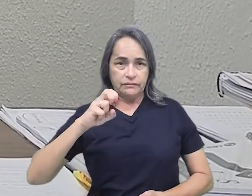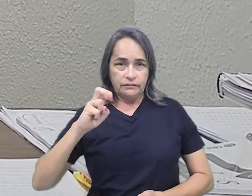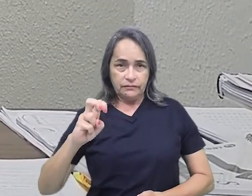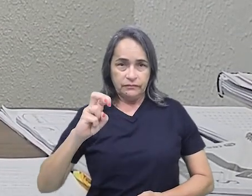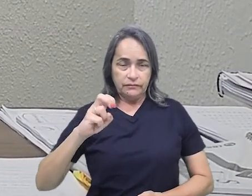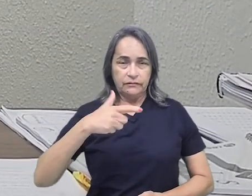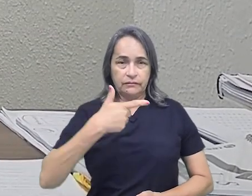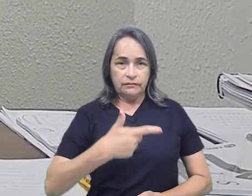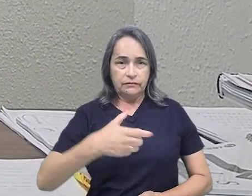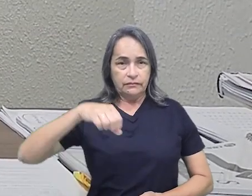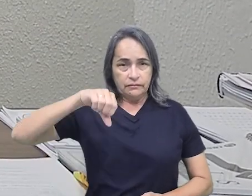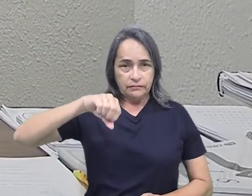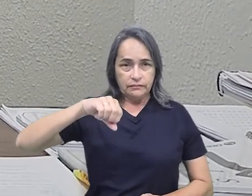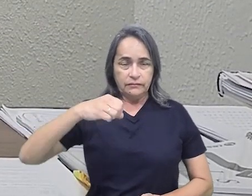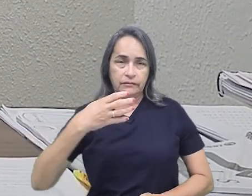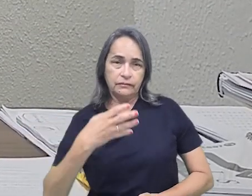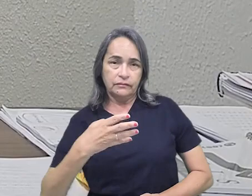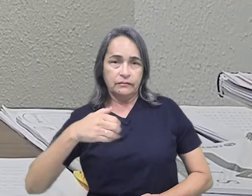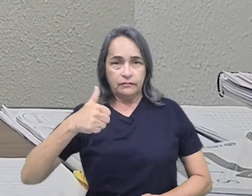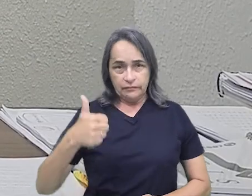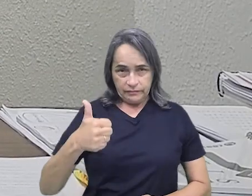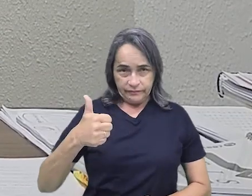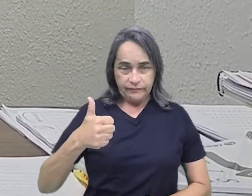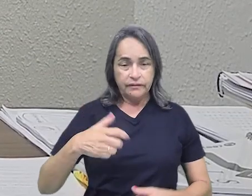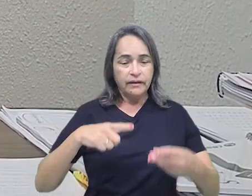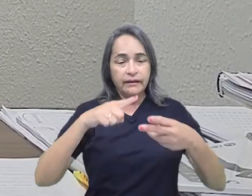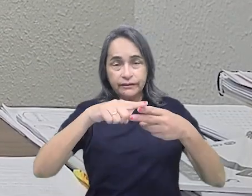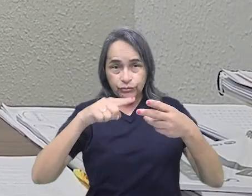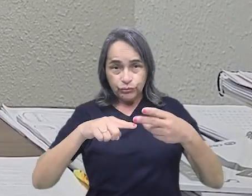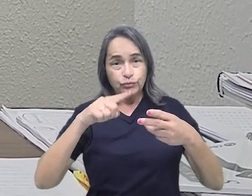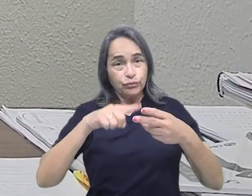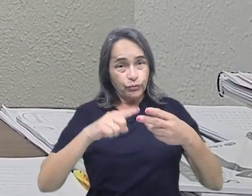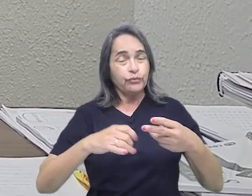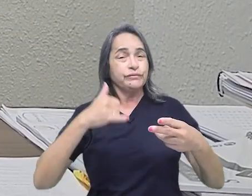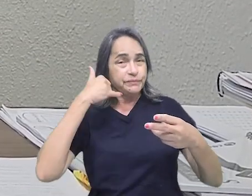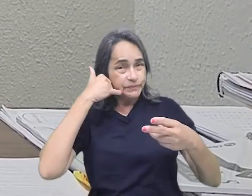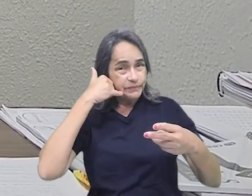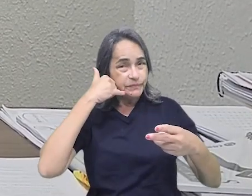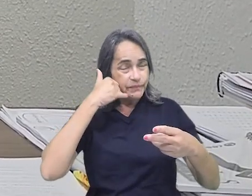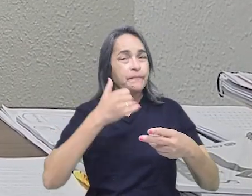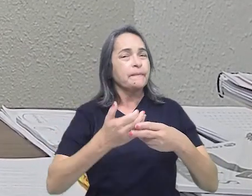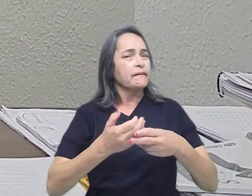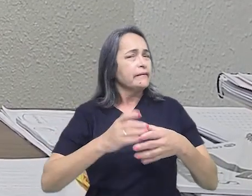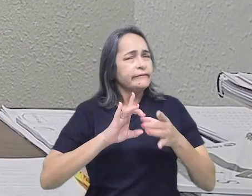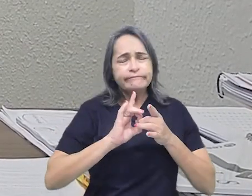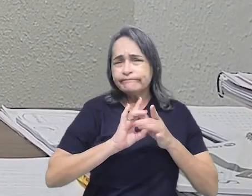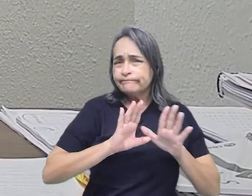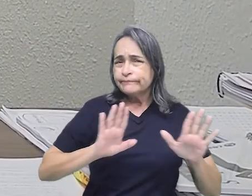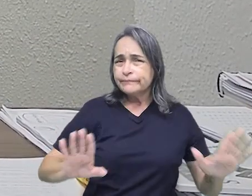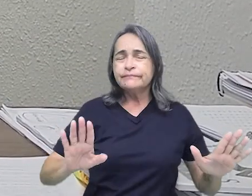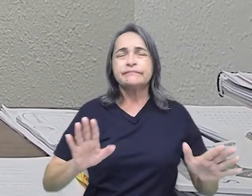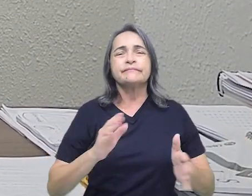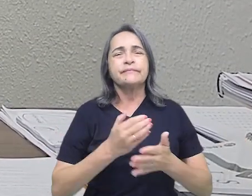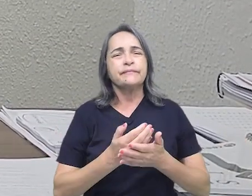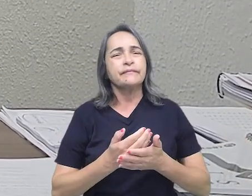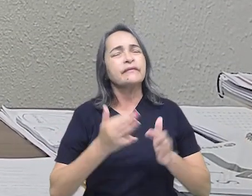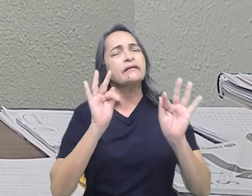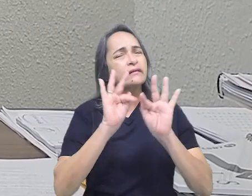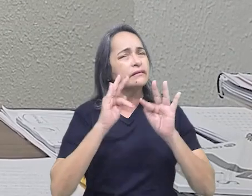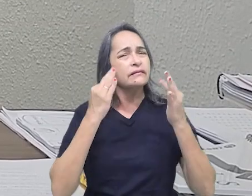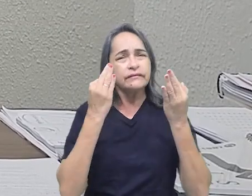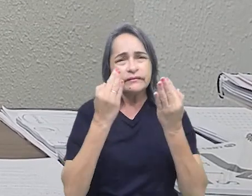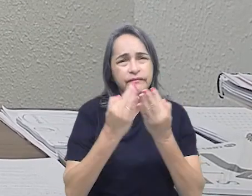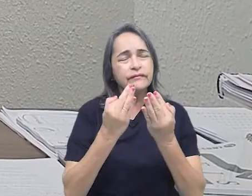-2941. Esses dois telefones estão à disposição das